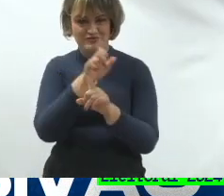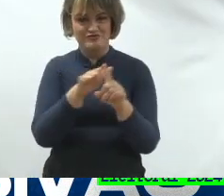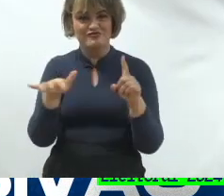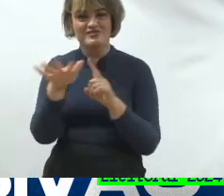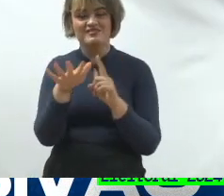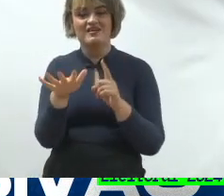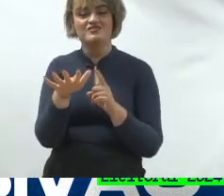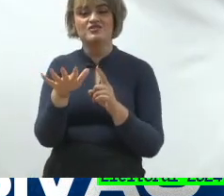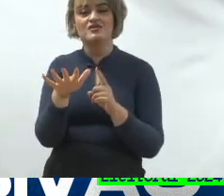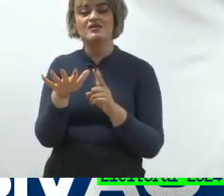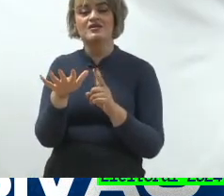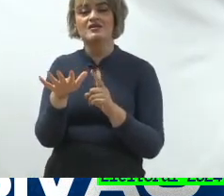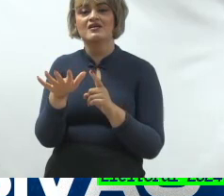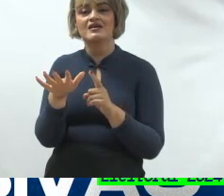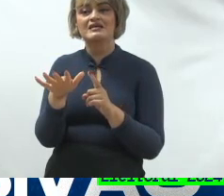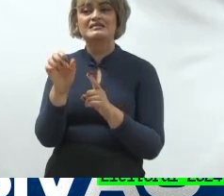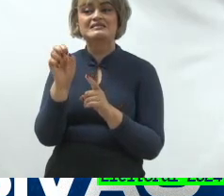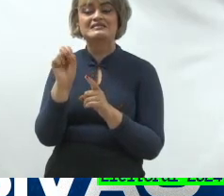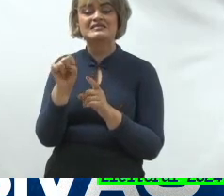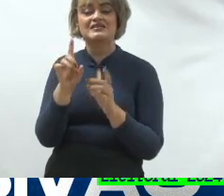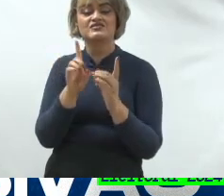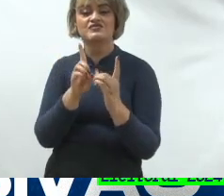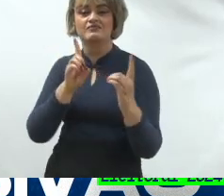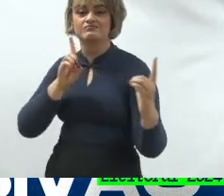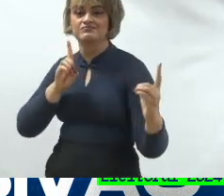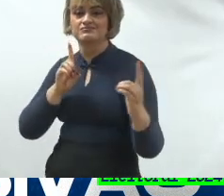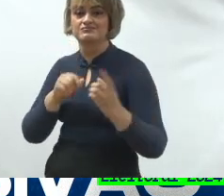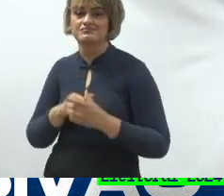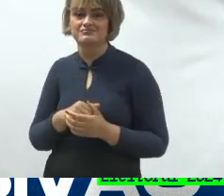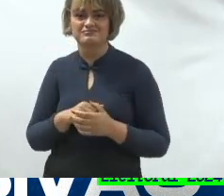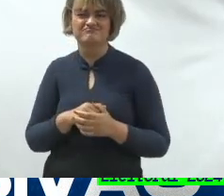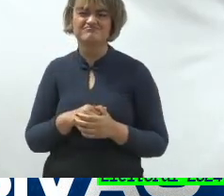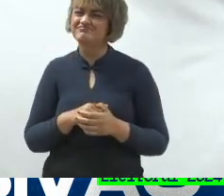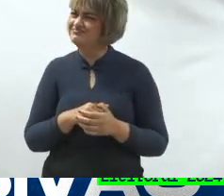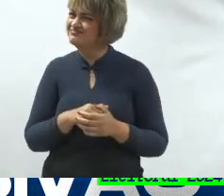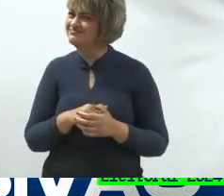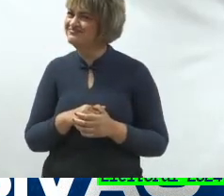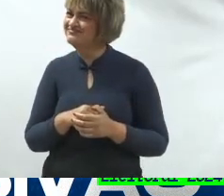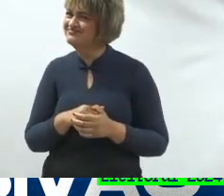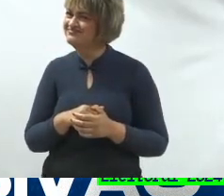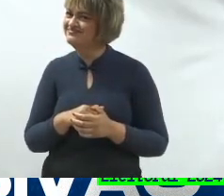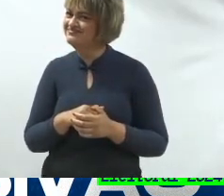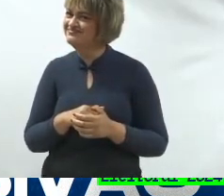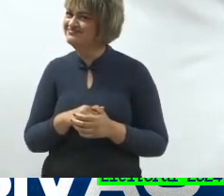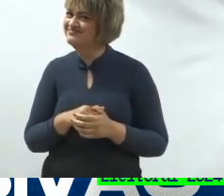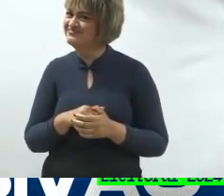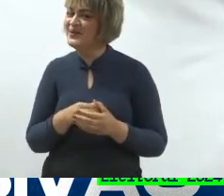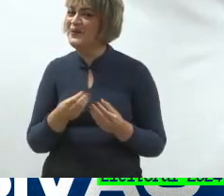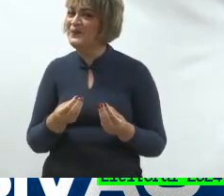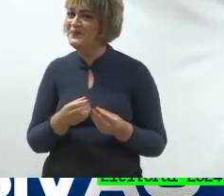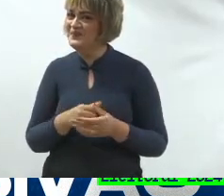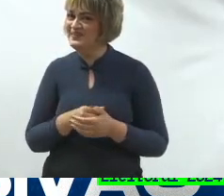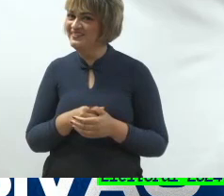tanto mais eficazes quanto maior a distância social do objeto consagrado. Como é que eu explico isso?